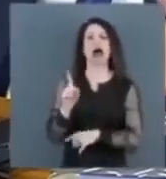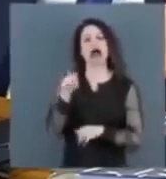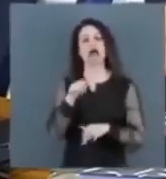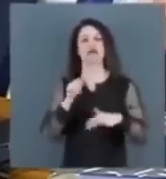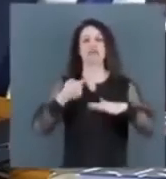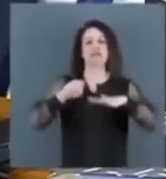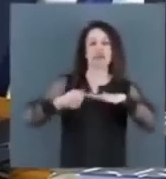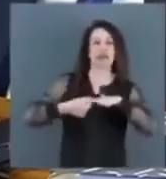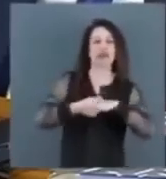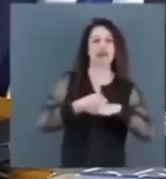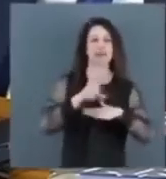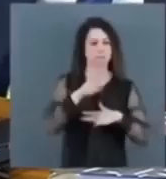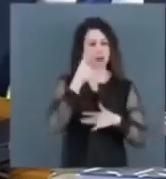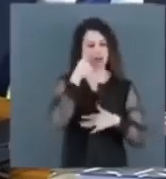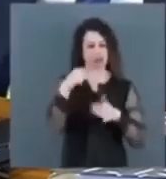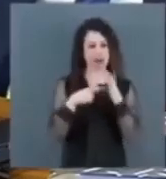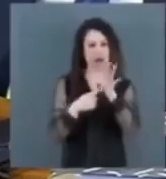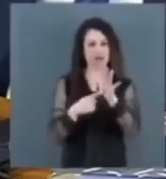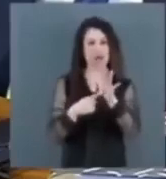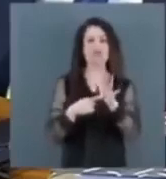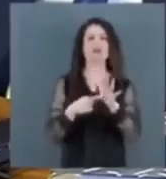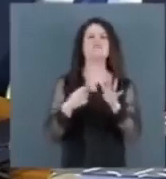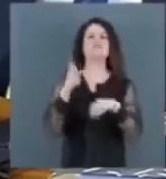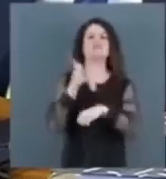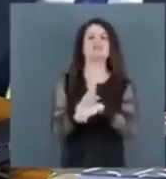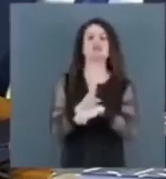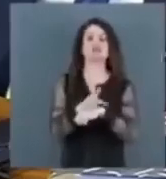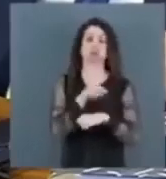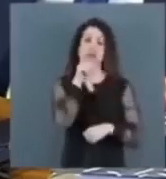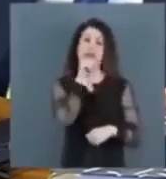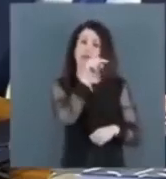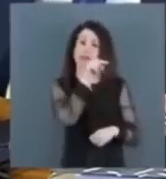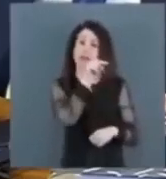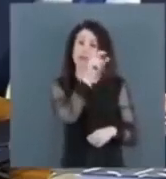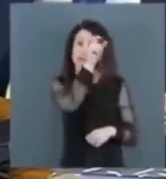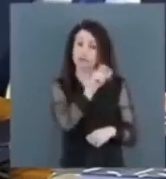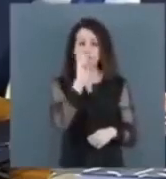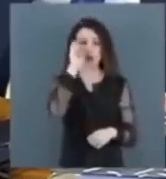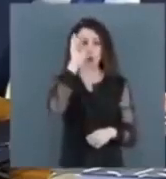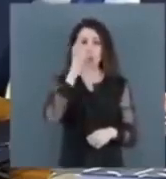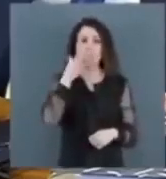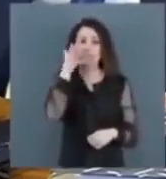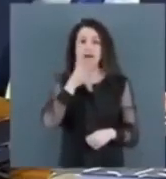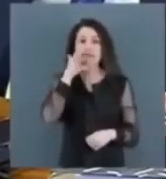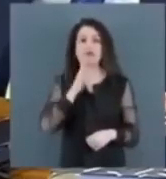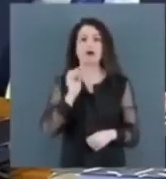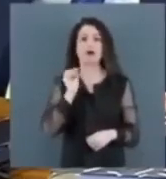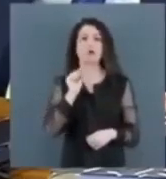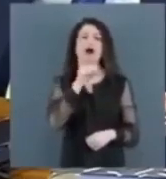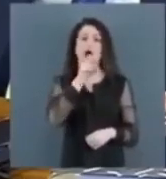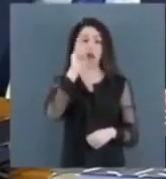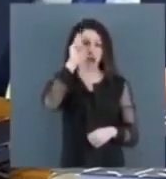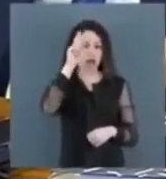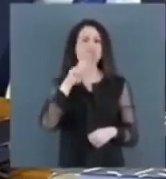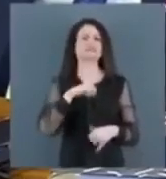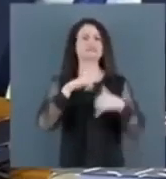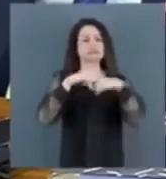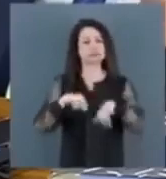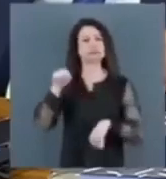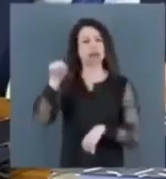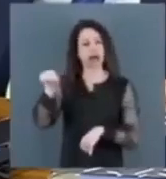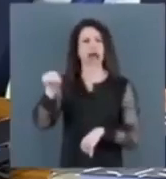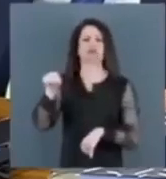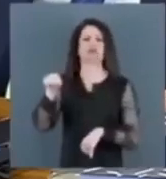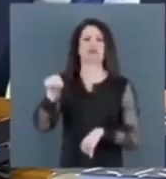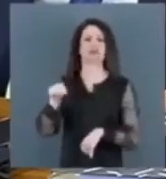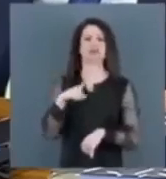E no vídeo você diz, é palavra tua, de que você realmente estava lá, levou 20 e poucos